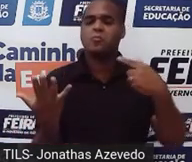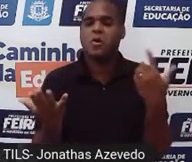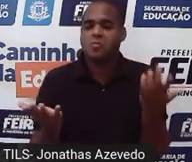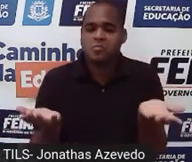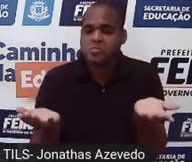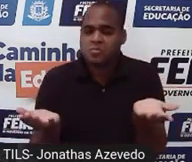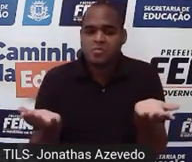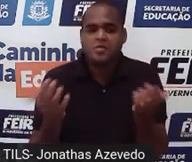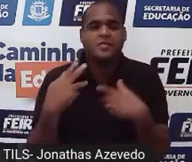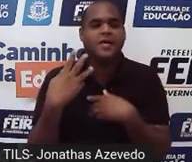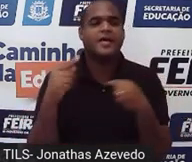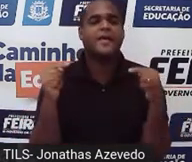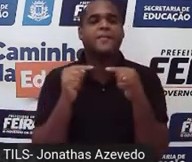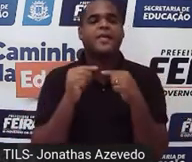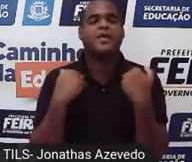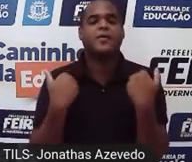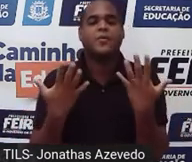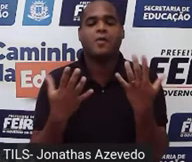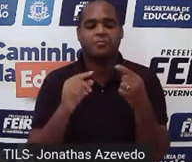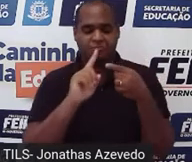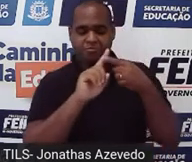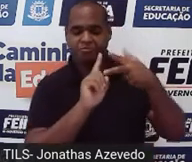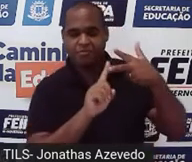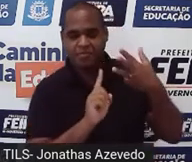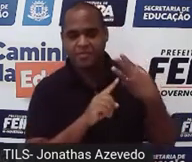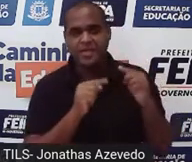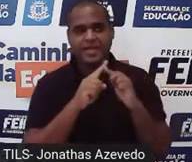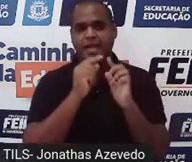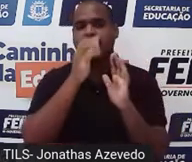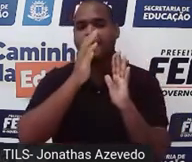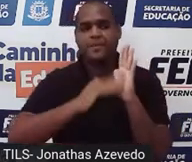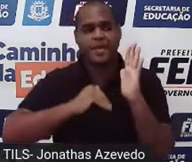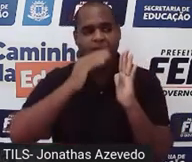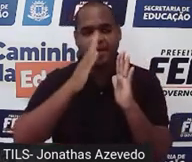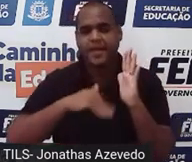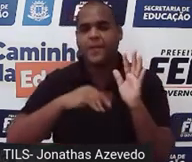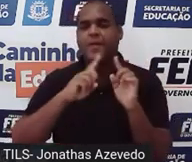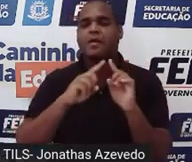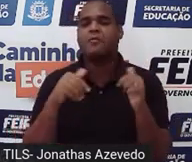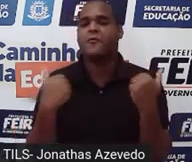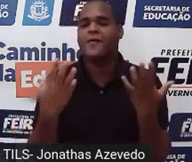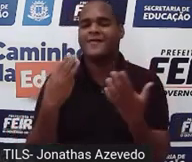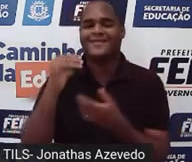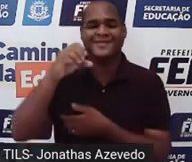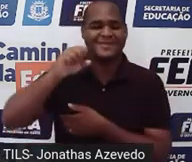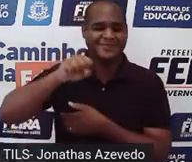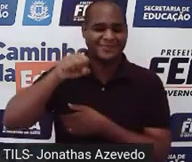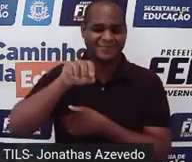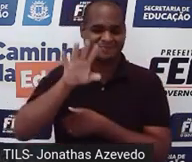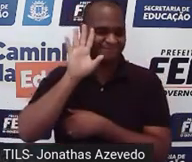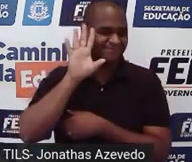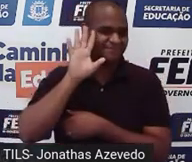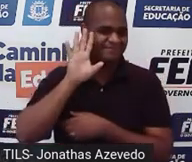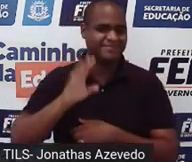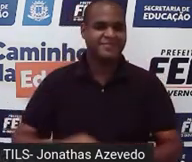três representa a parte pintada da figura? Vou te dar 30 segundos.